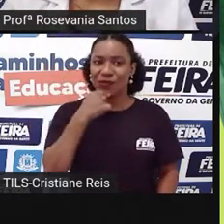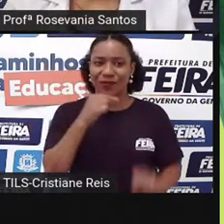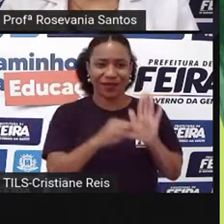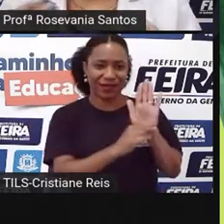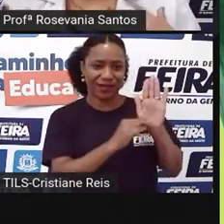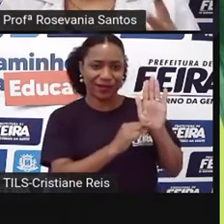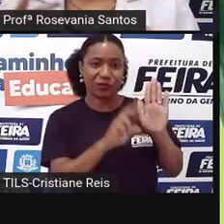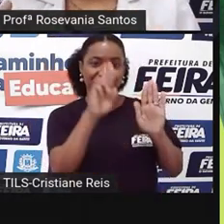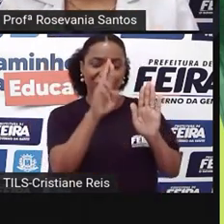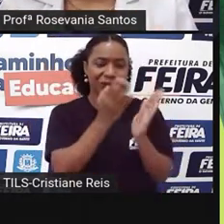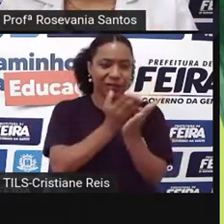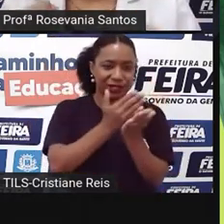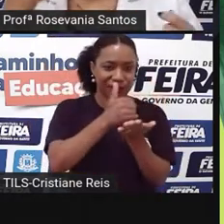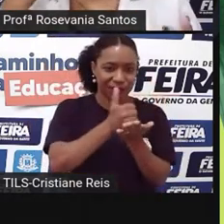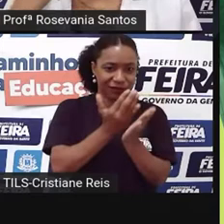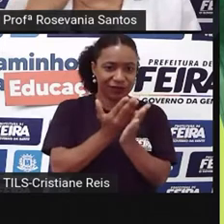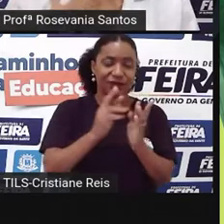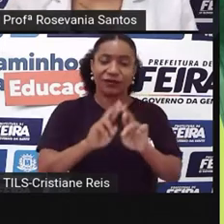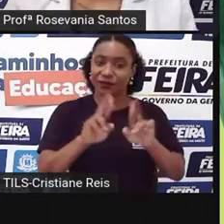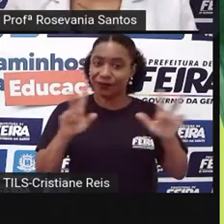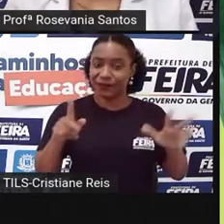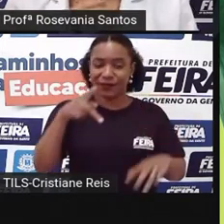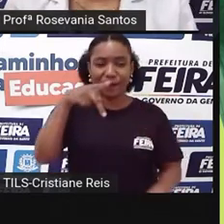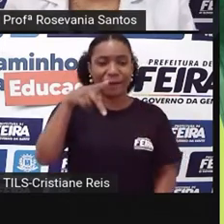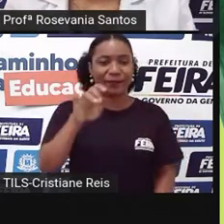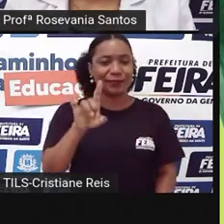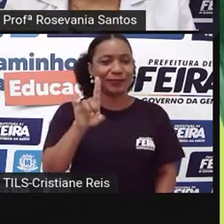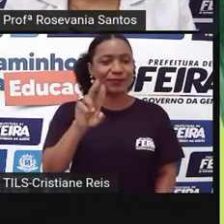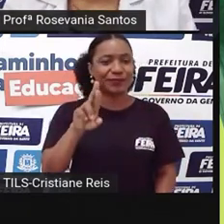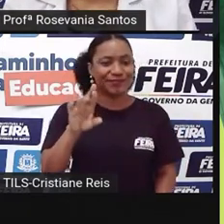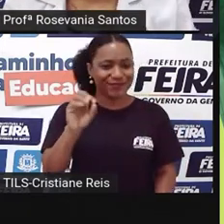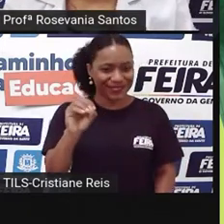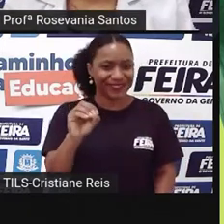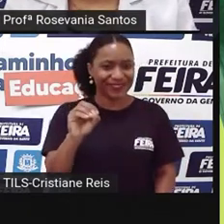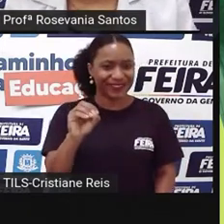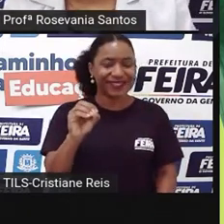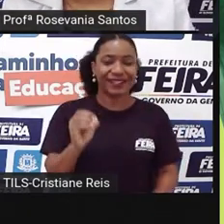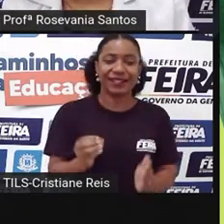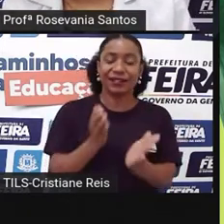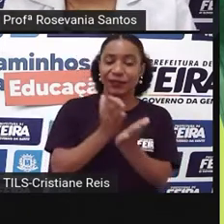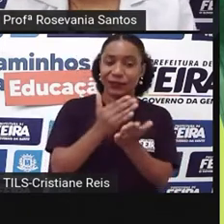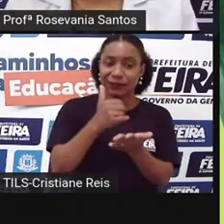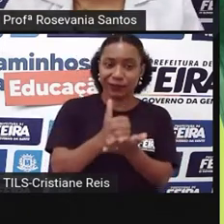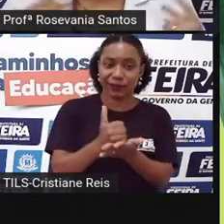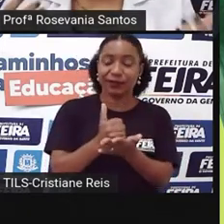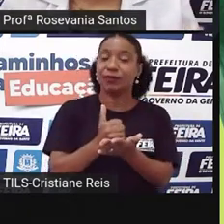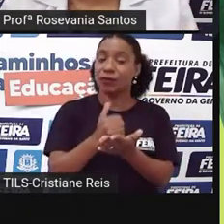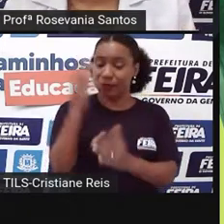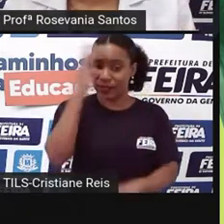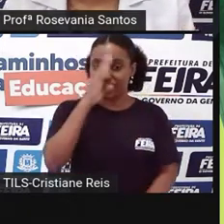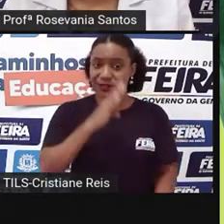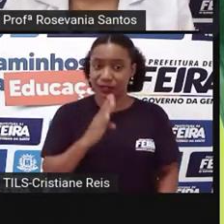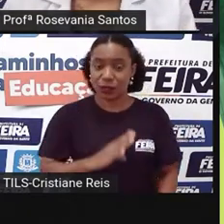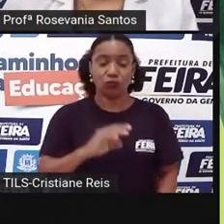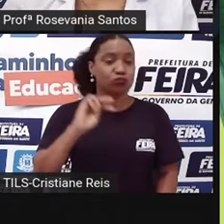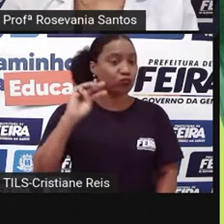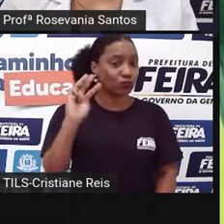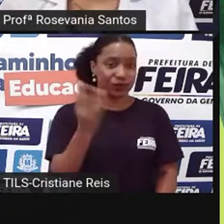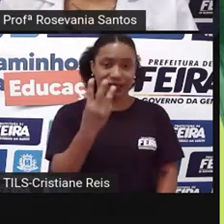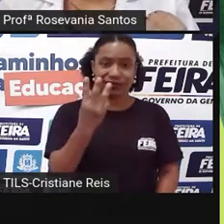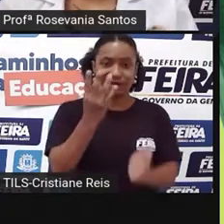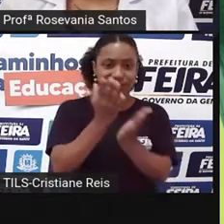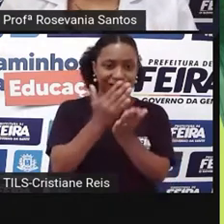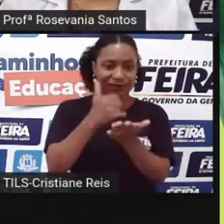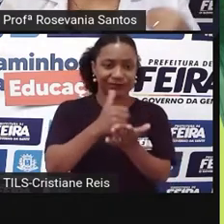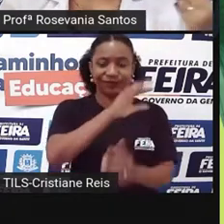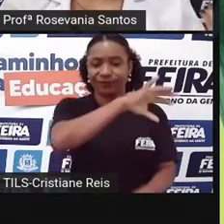Jeita, a depender da pronúncia, que ele divide o Brasil em três grandes complexos, né, geoeconômicos, e